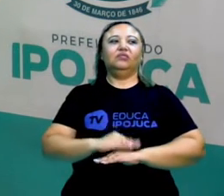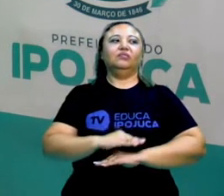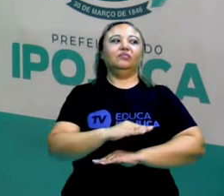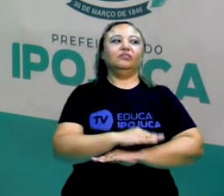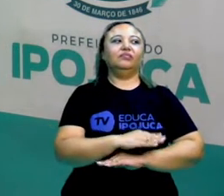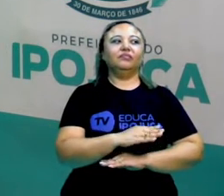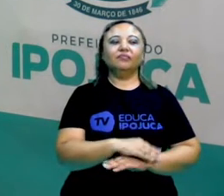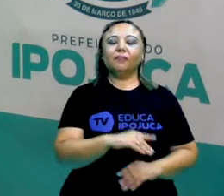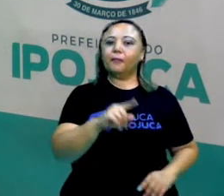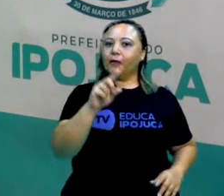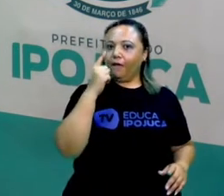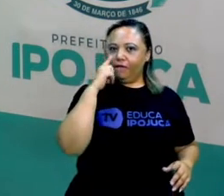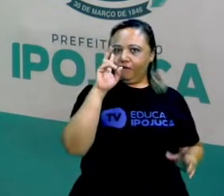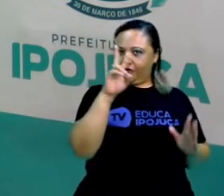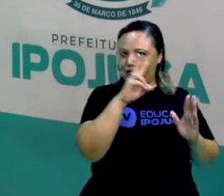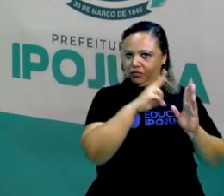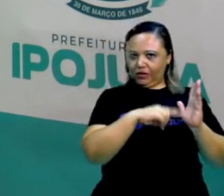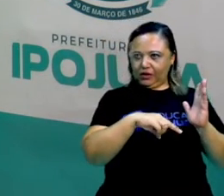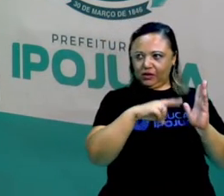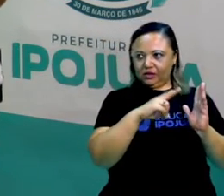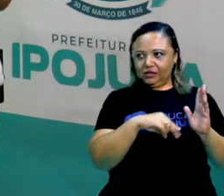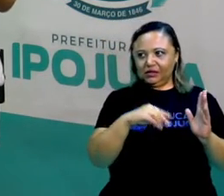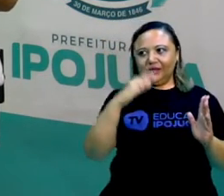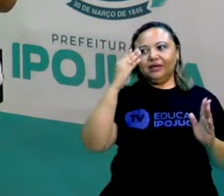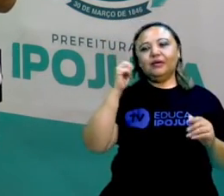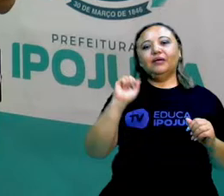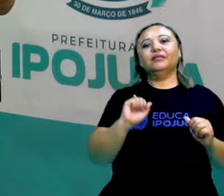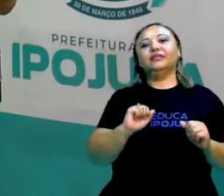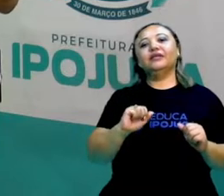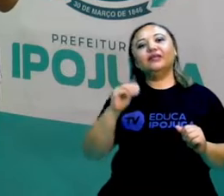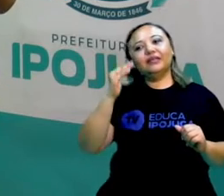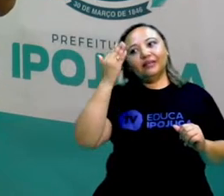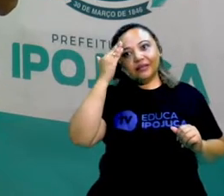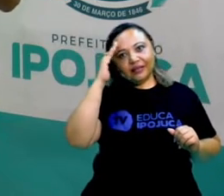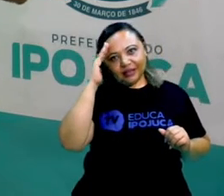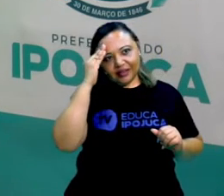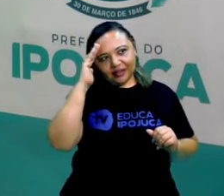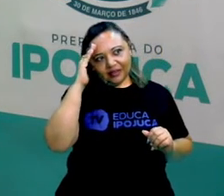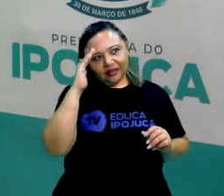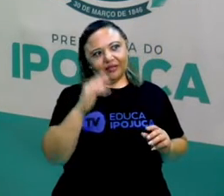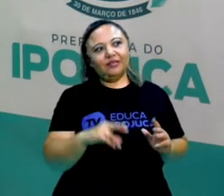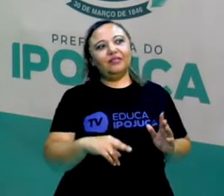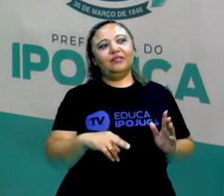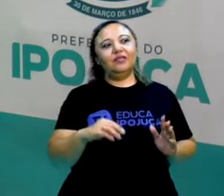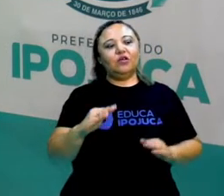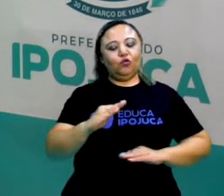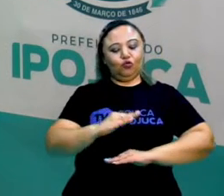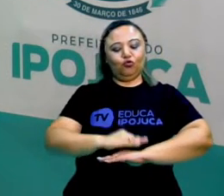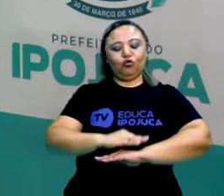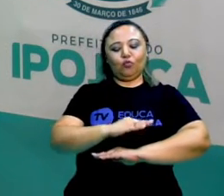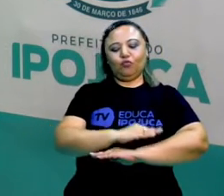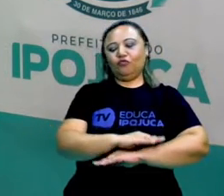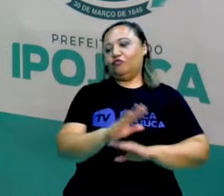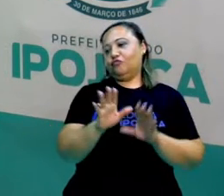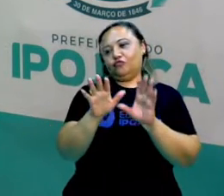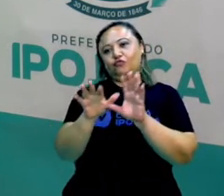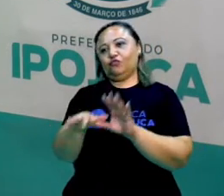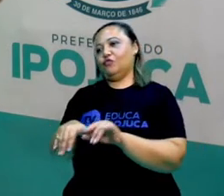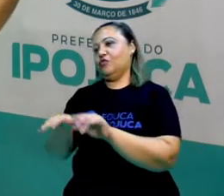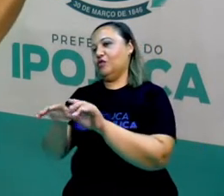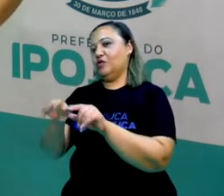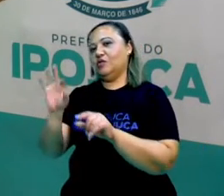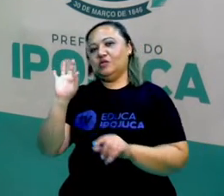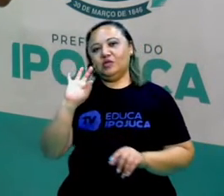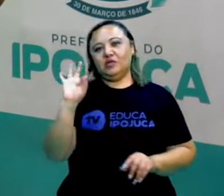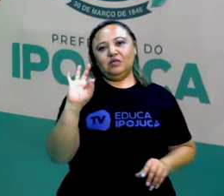história e a nossa leitura. A gente pôde entender que o sapo não voa, mas os animais que